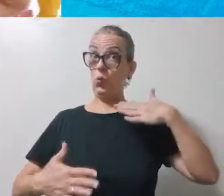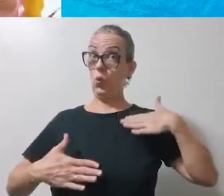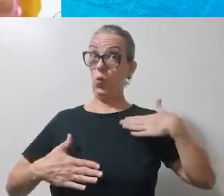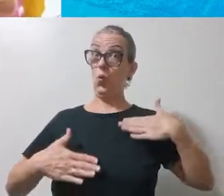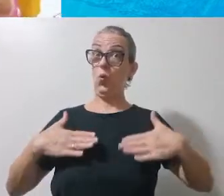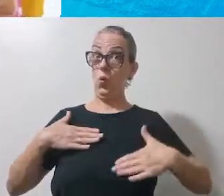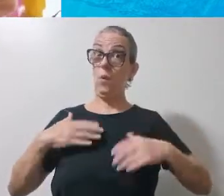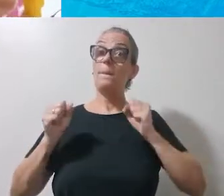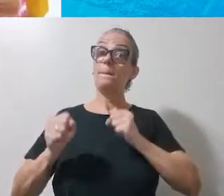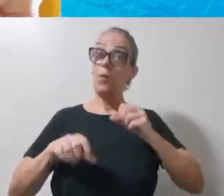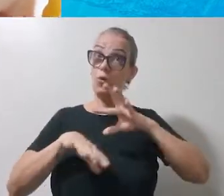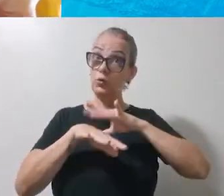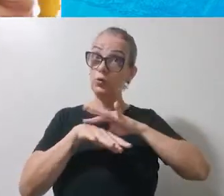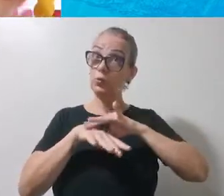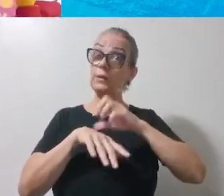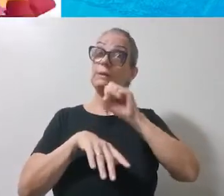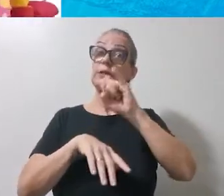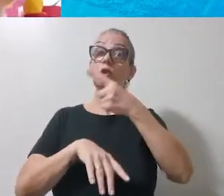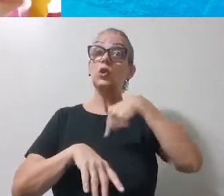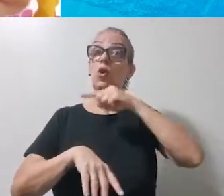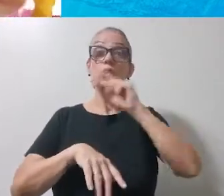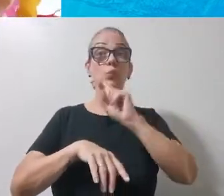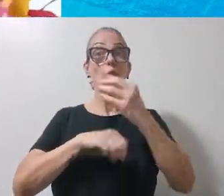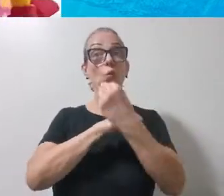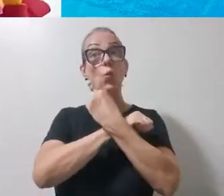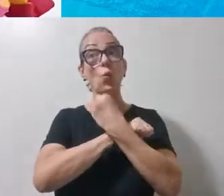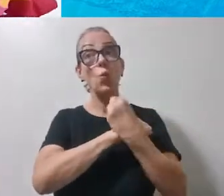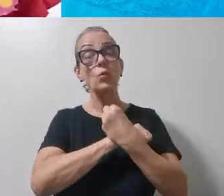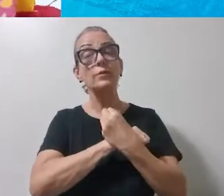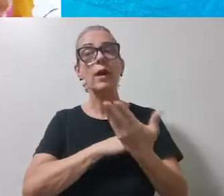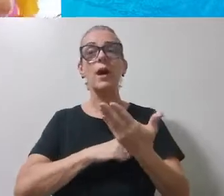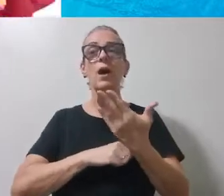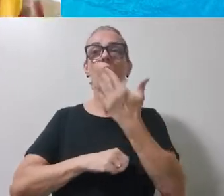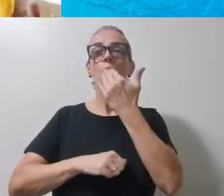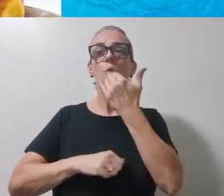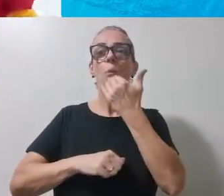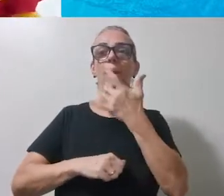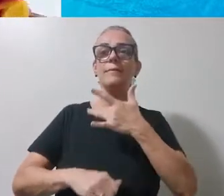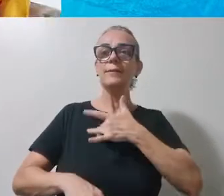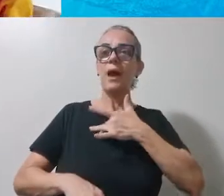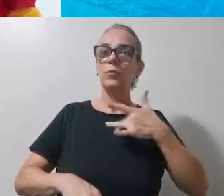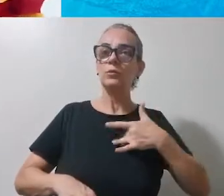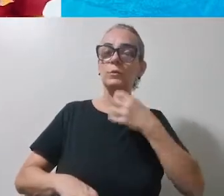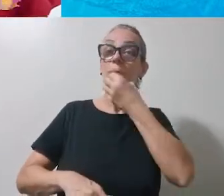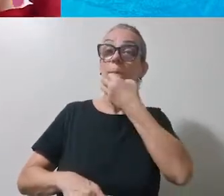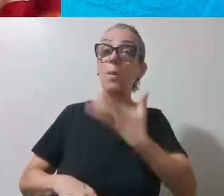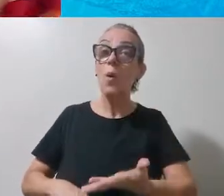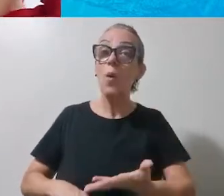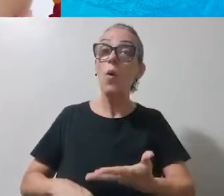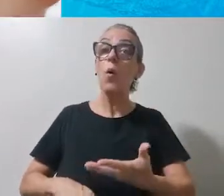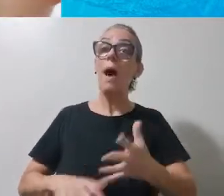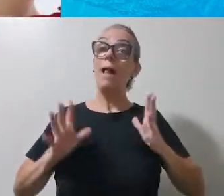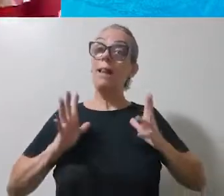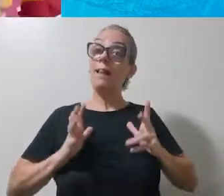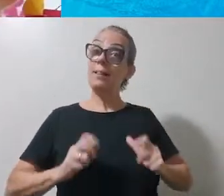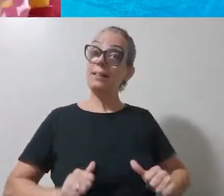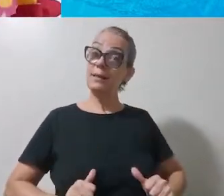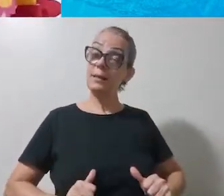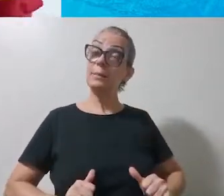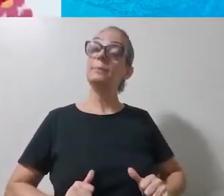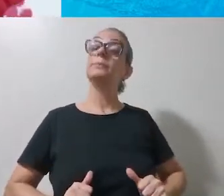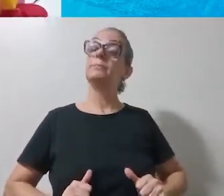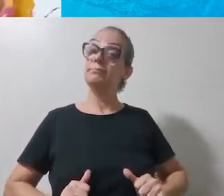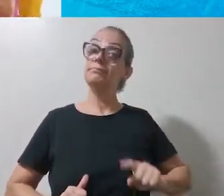cuidarmos dele com alimentos saudáveis e mantendo-o sempre limpinho, o nosso espírito